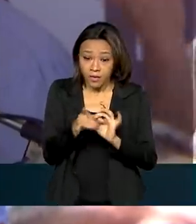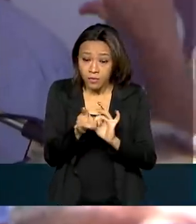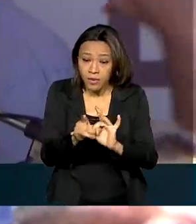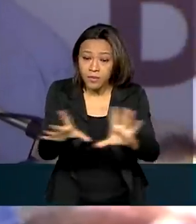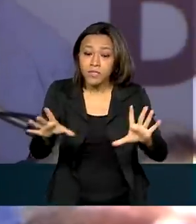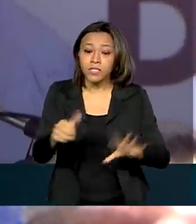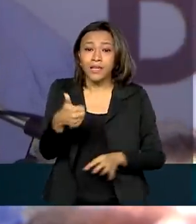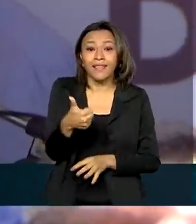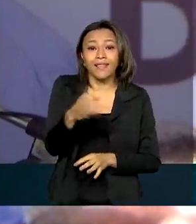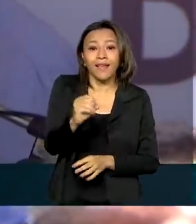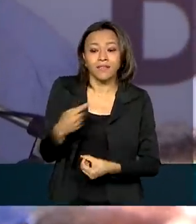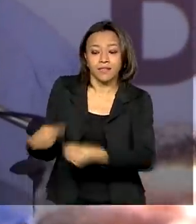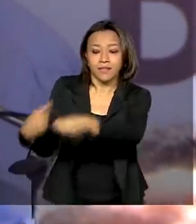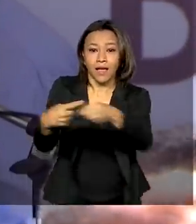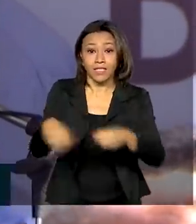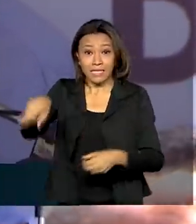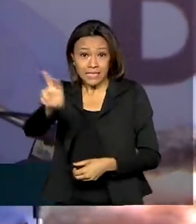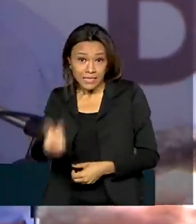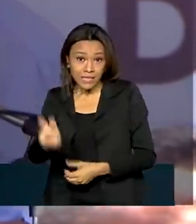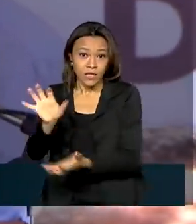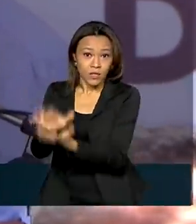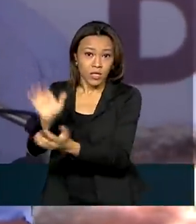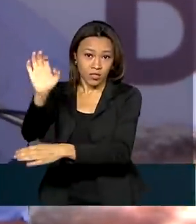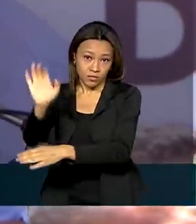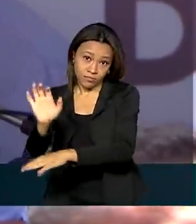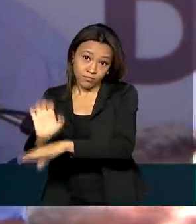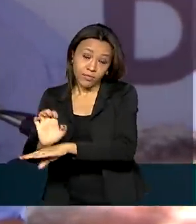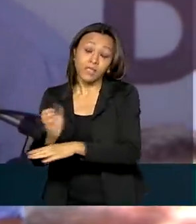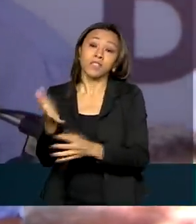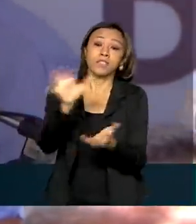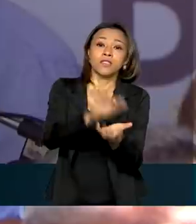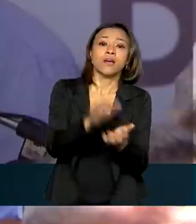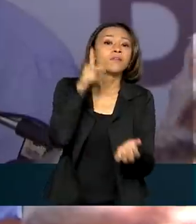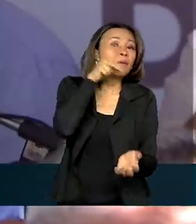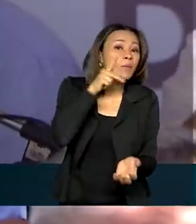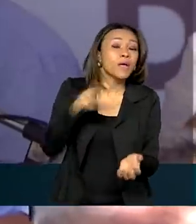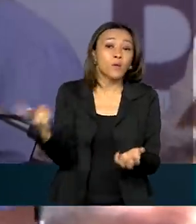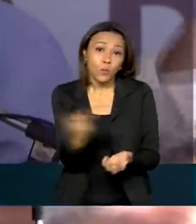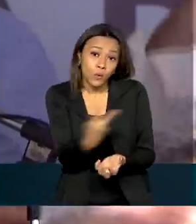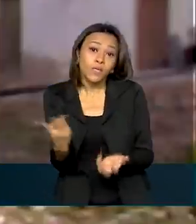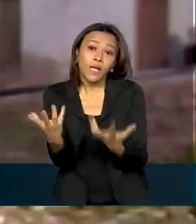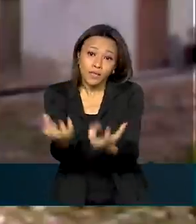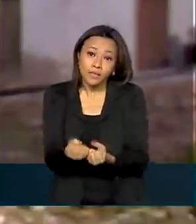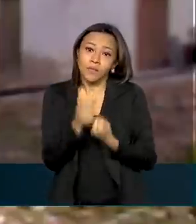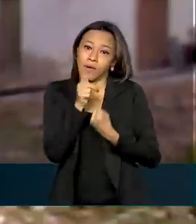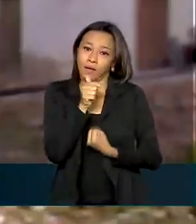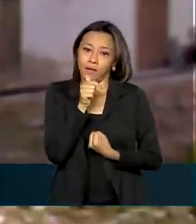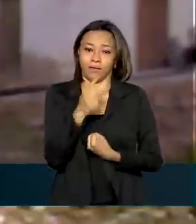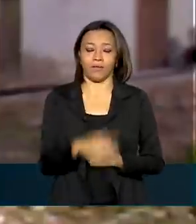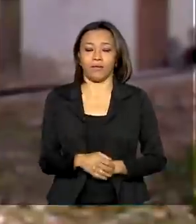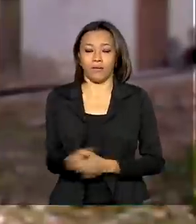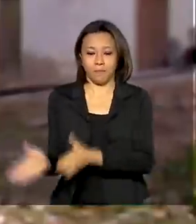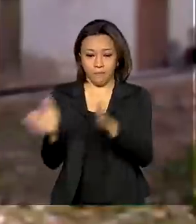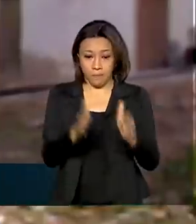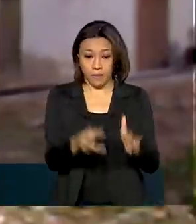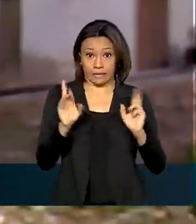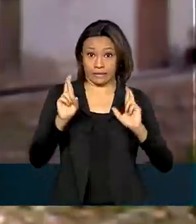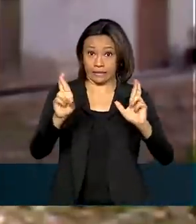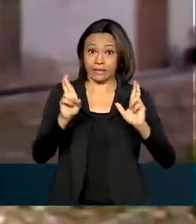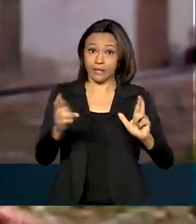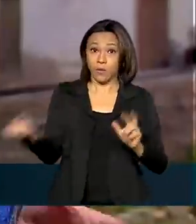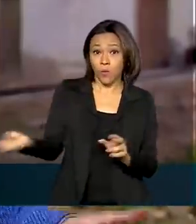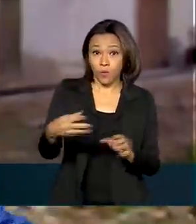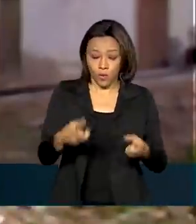10 cidades, 5 em Pernambuco e 5 na Paraíba, também recebam água nas suas torneiras. A expectativa é que com a nova